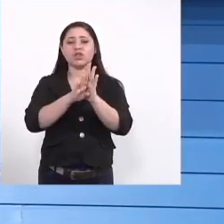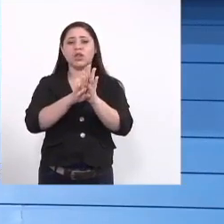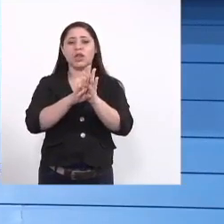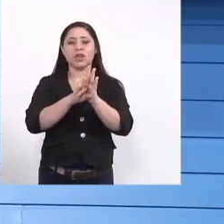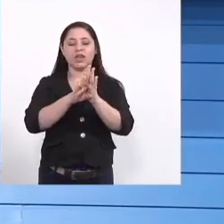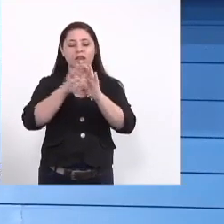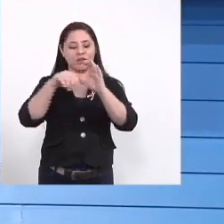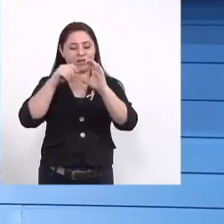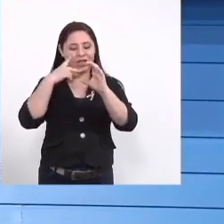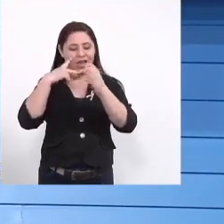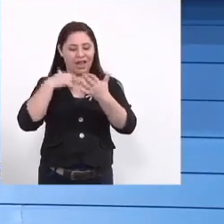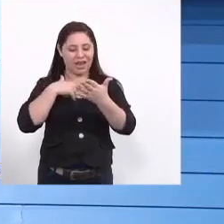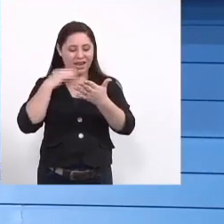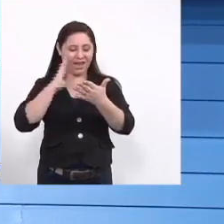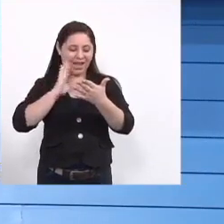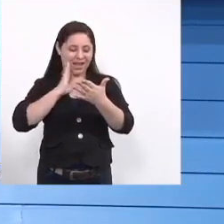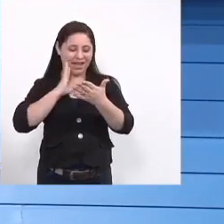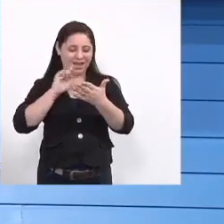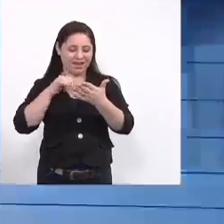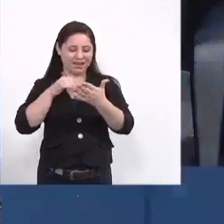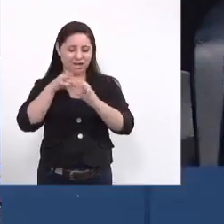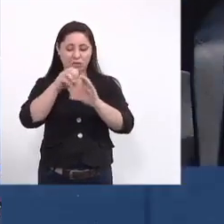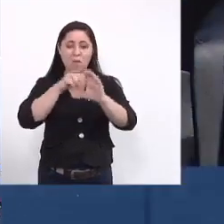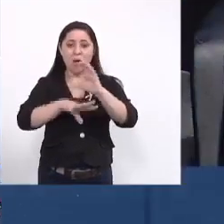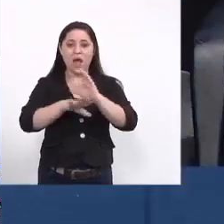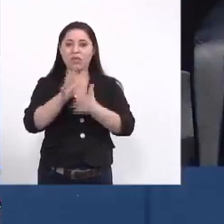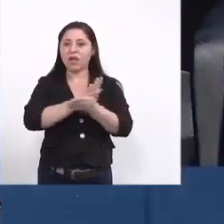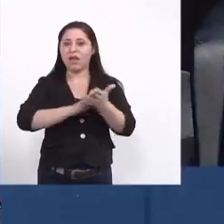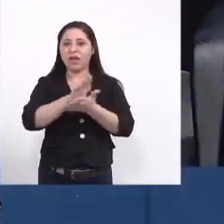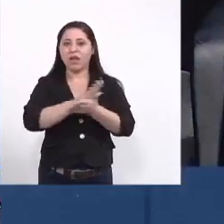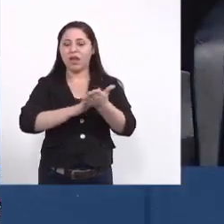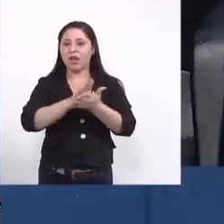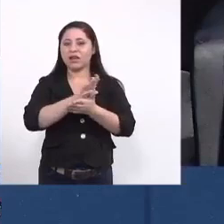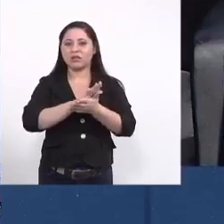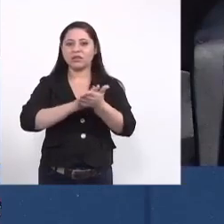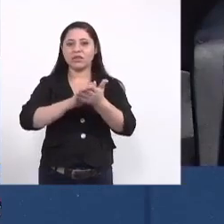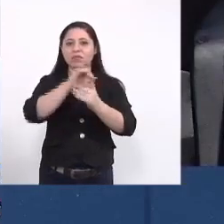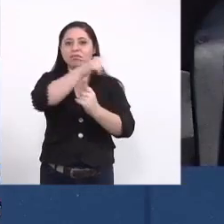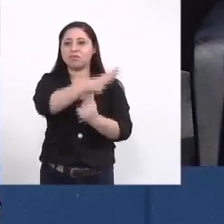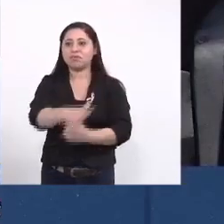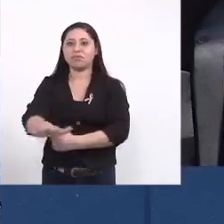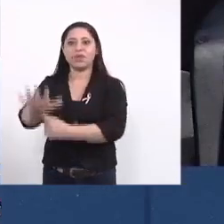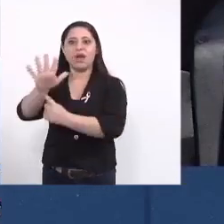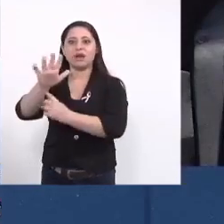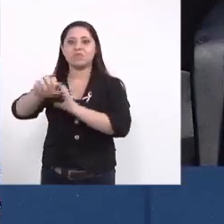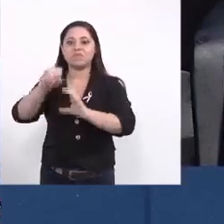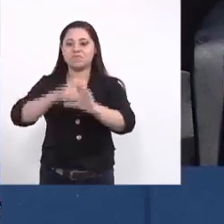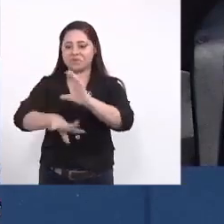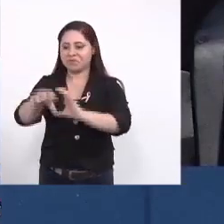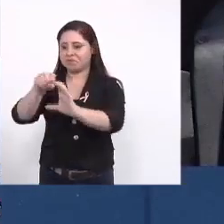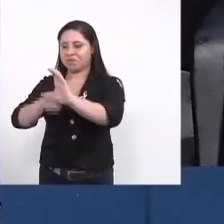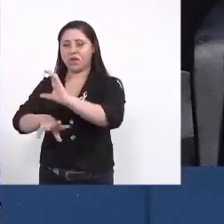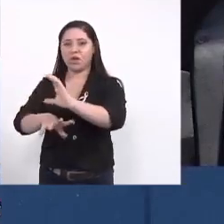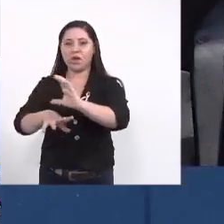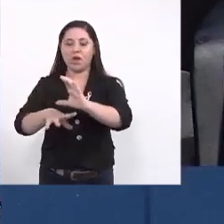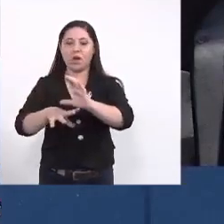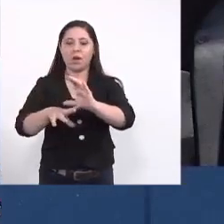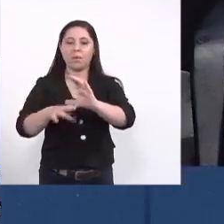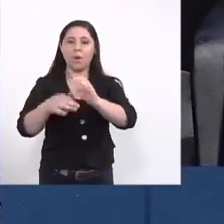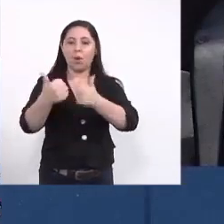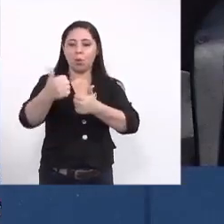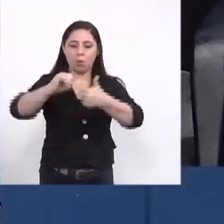legal mas ninguém põe para frente para rodar para compartilhar para comentar